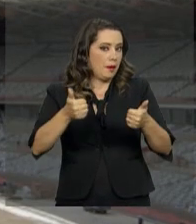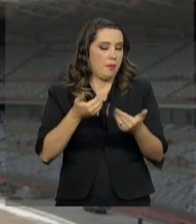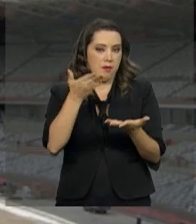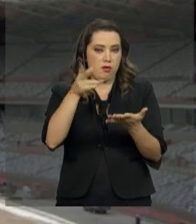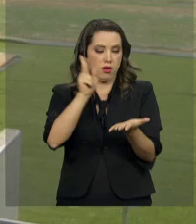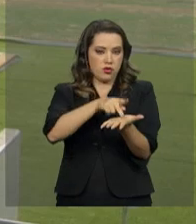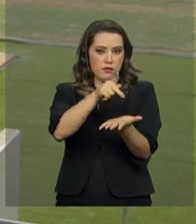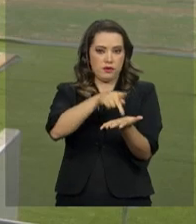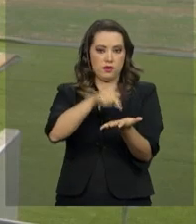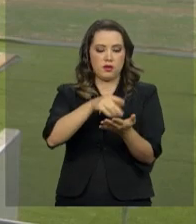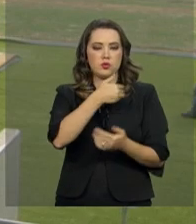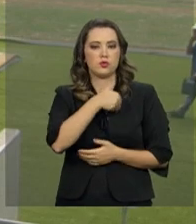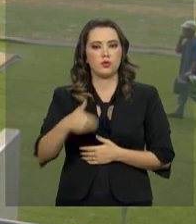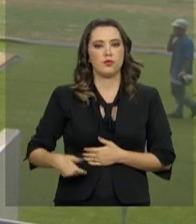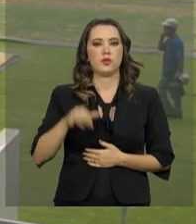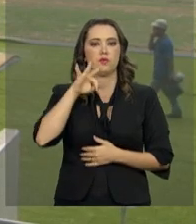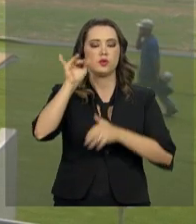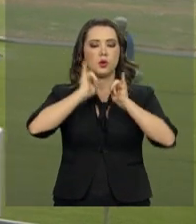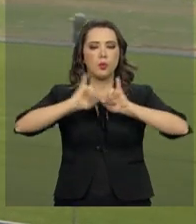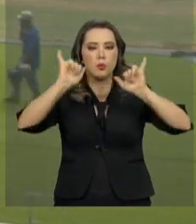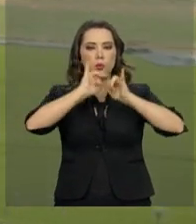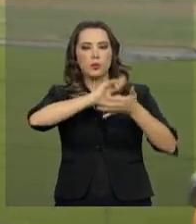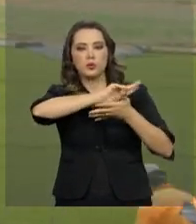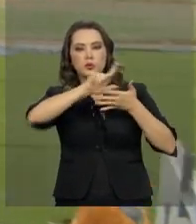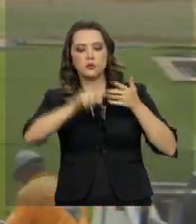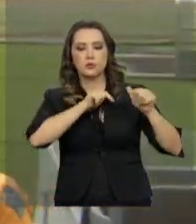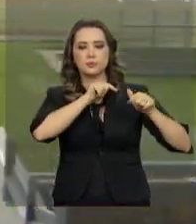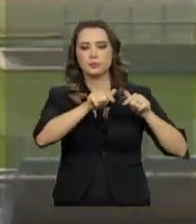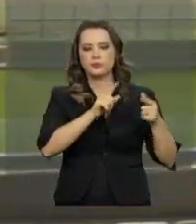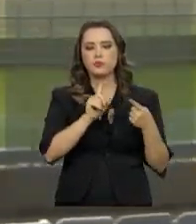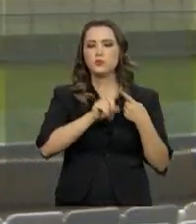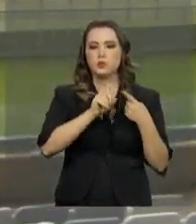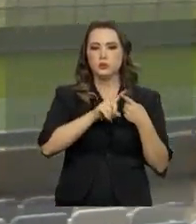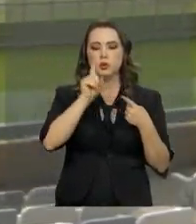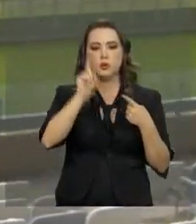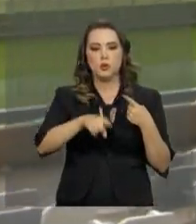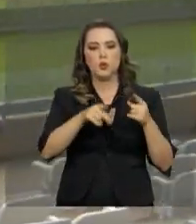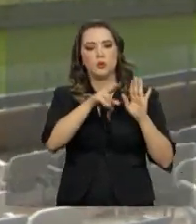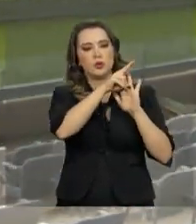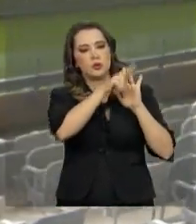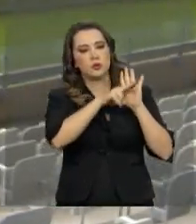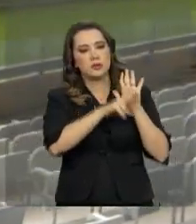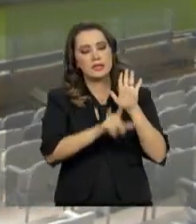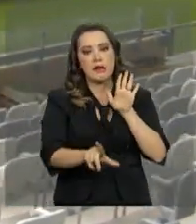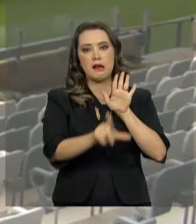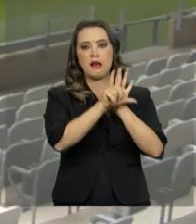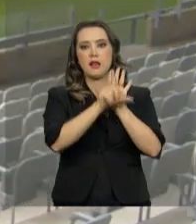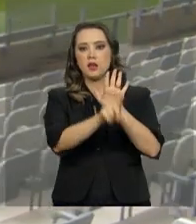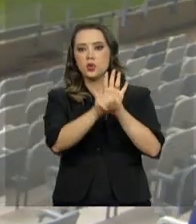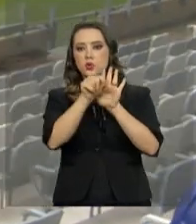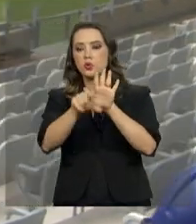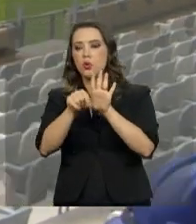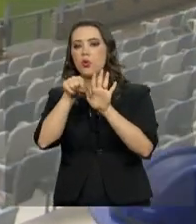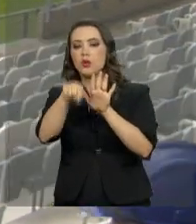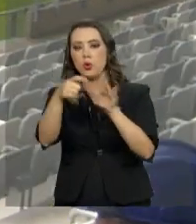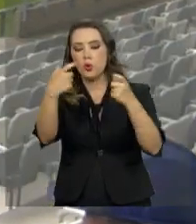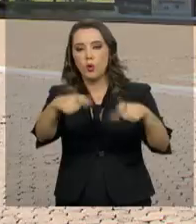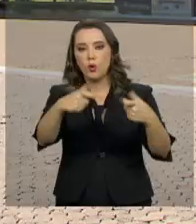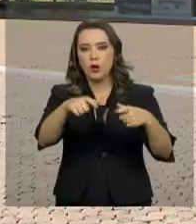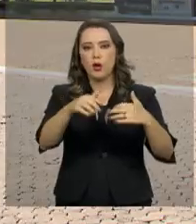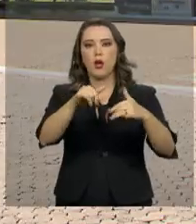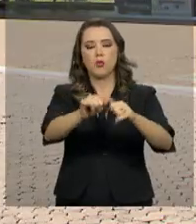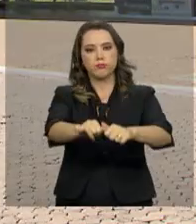realidade, o governo federal publicou uma série de medidas. Uma delas regulamenta uma lei que define que locais de espetáculos, como